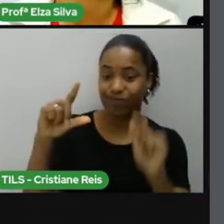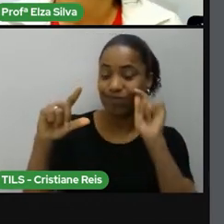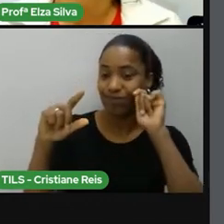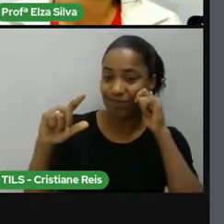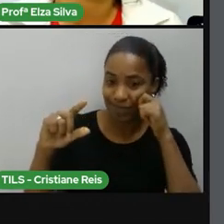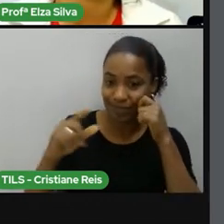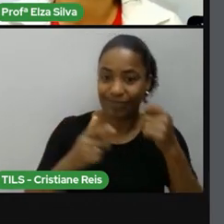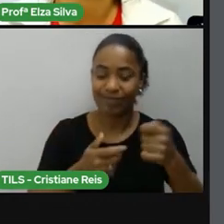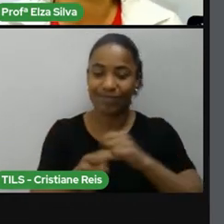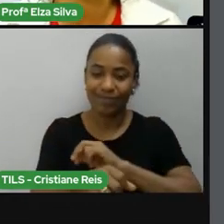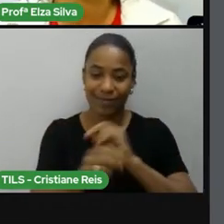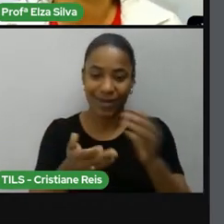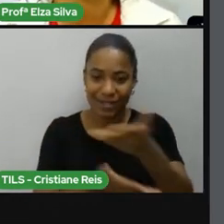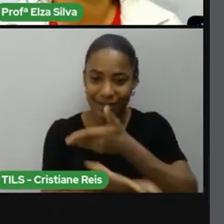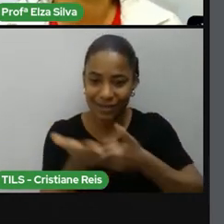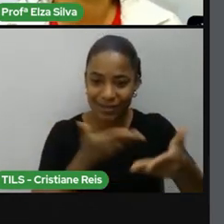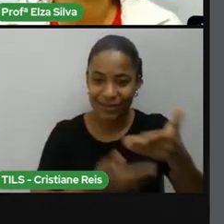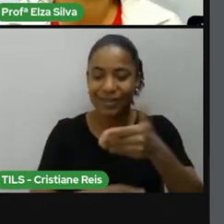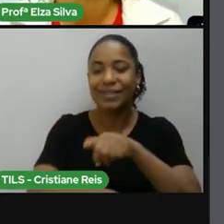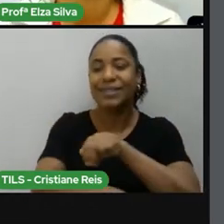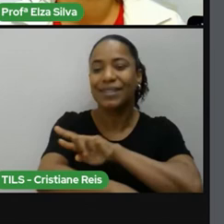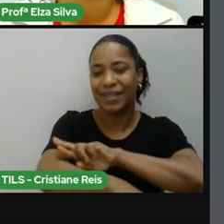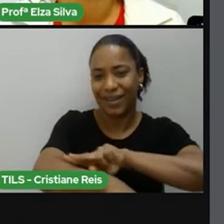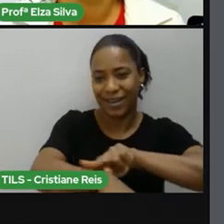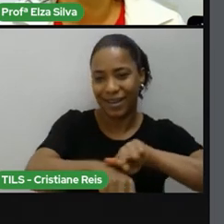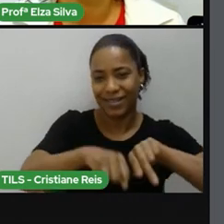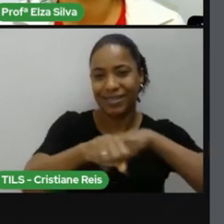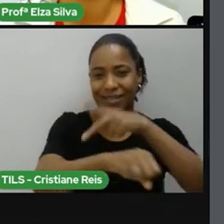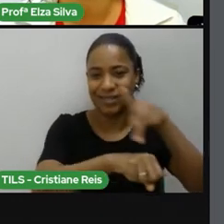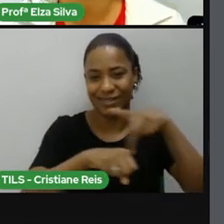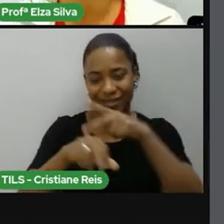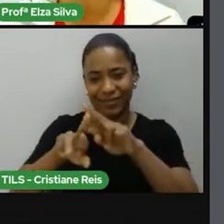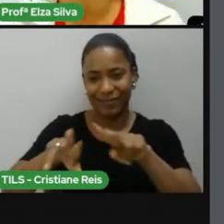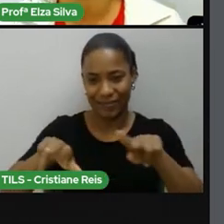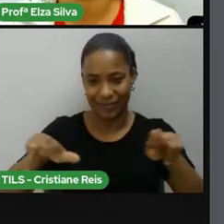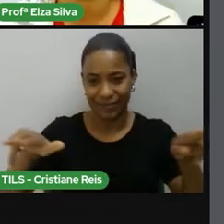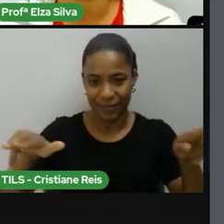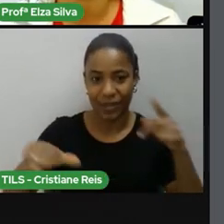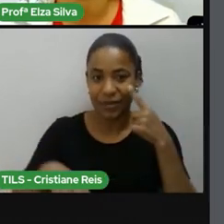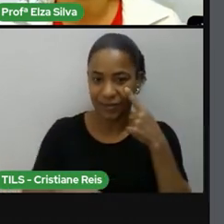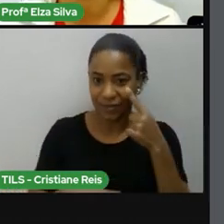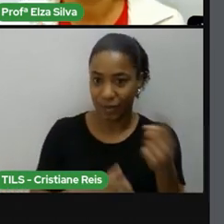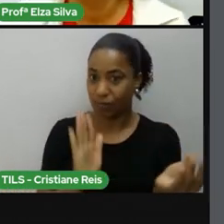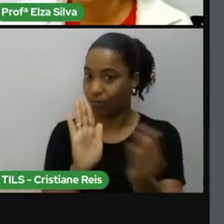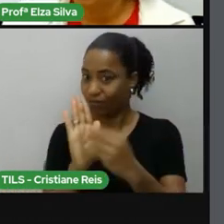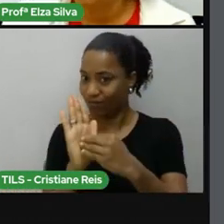relações étnico-raciais. Anotem aí a sugestão, ok?